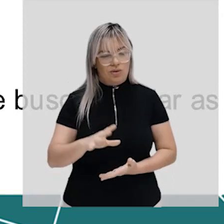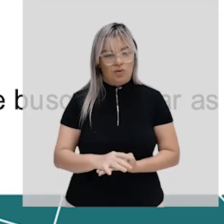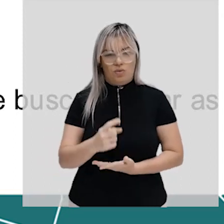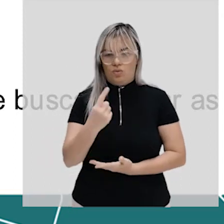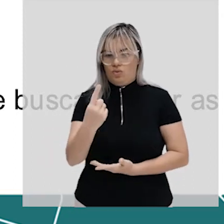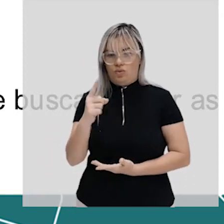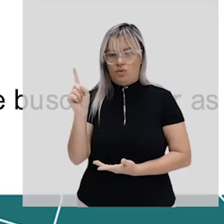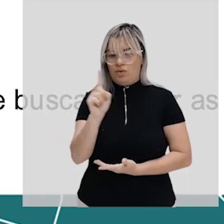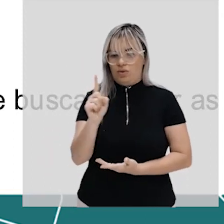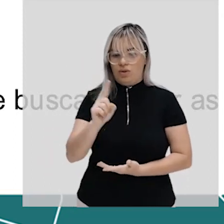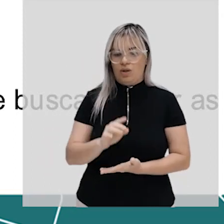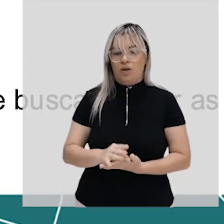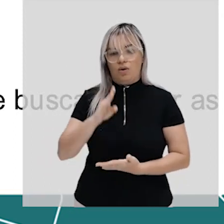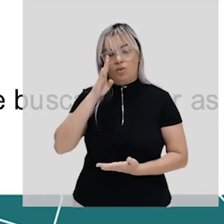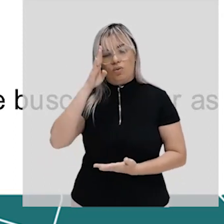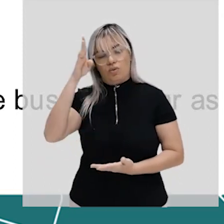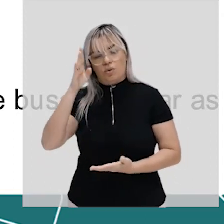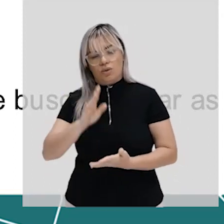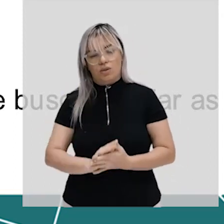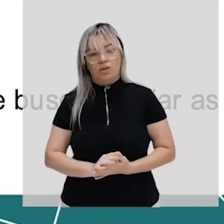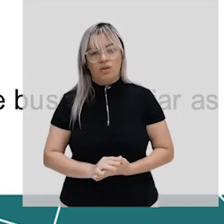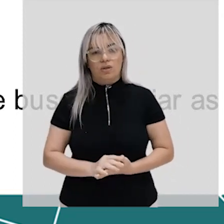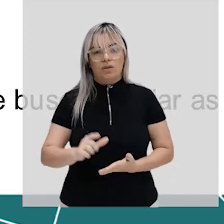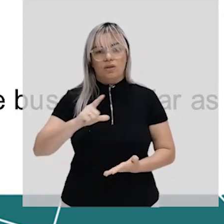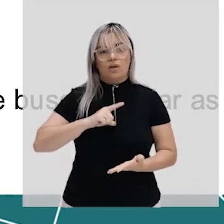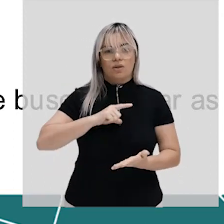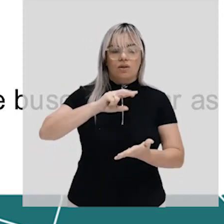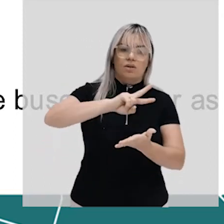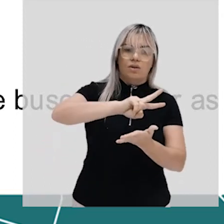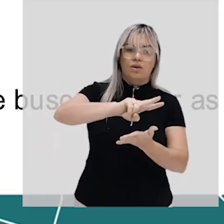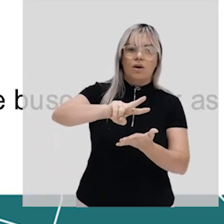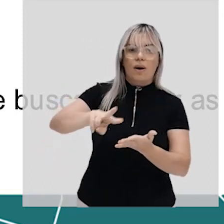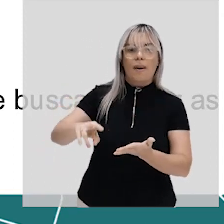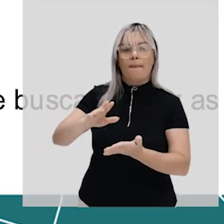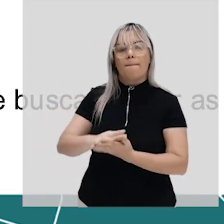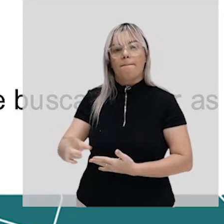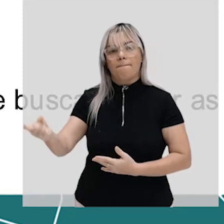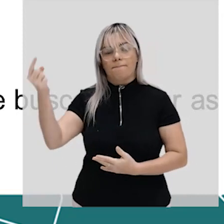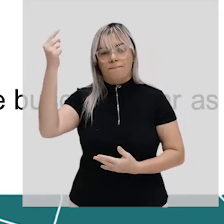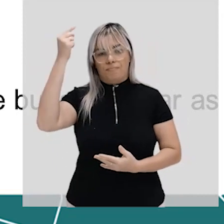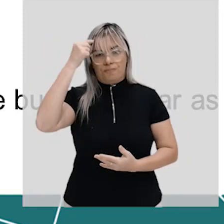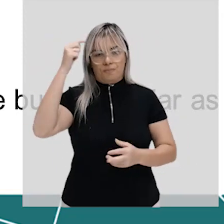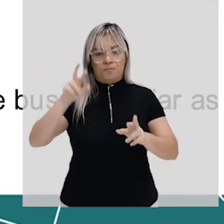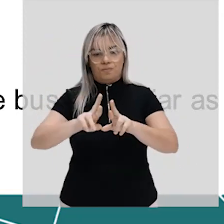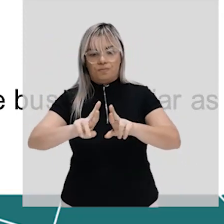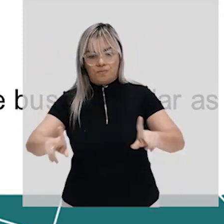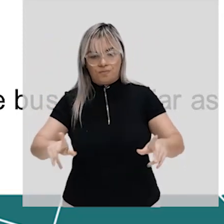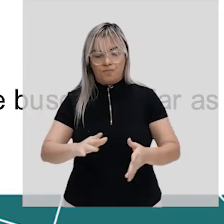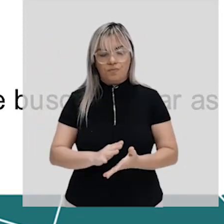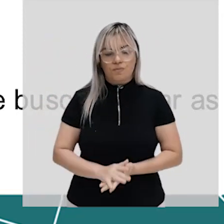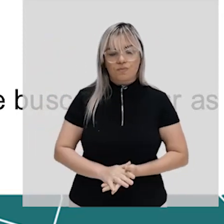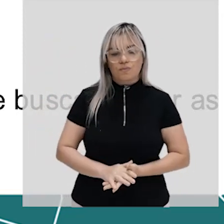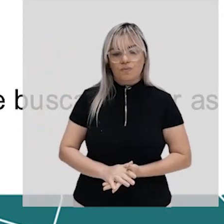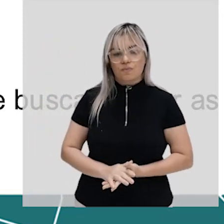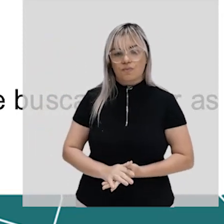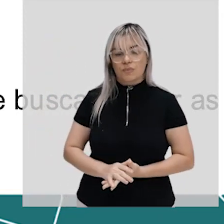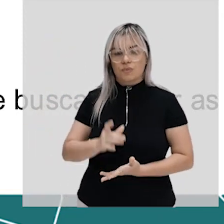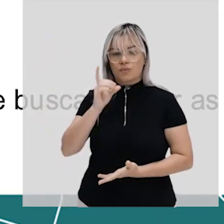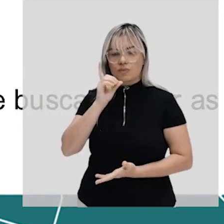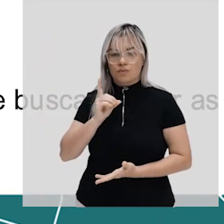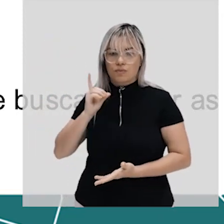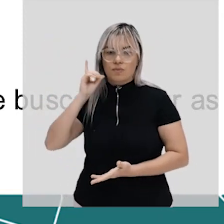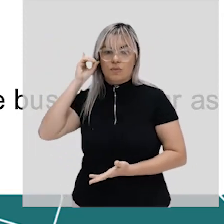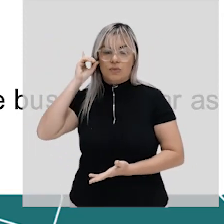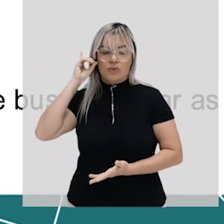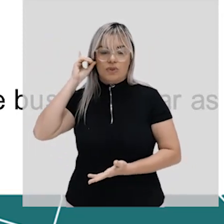principais mas existem outros e esses outros pensam diferente de Karl Marx Emily Durkheim que